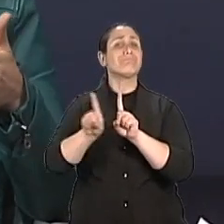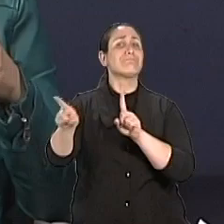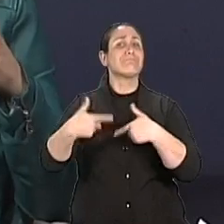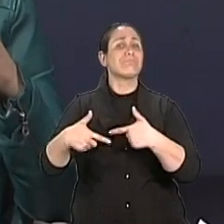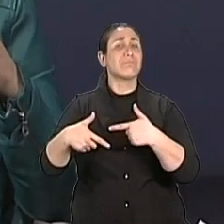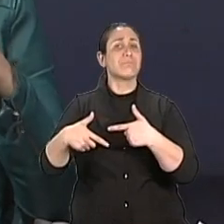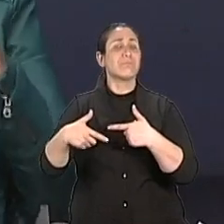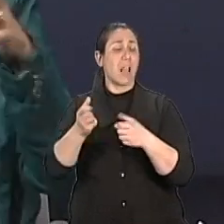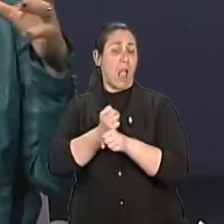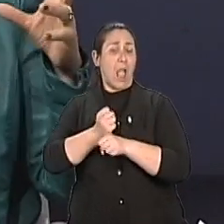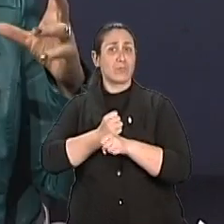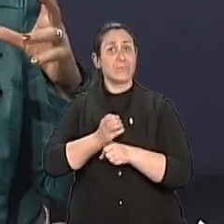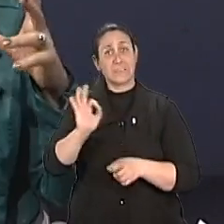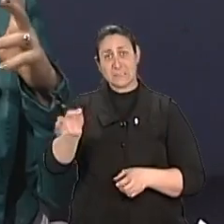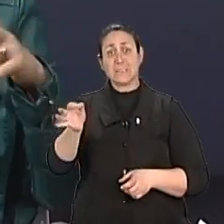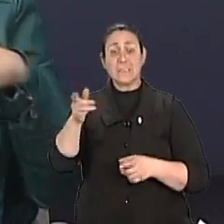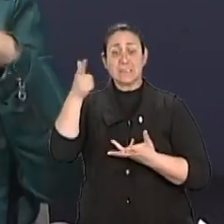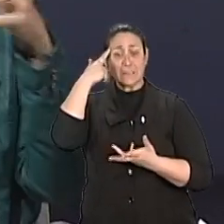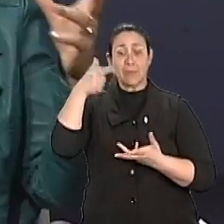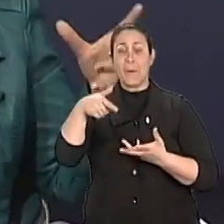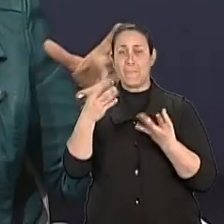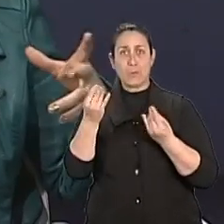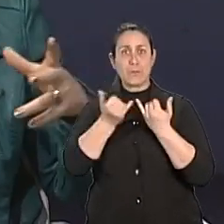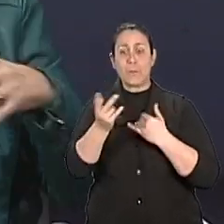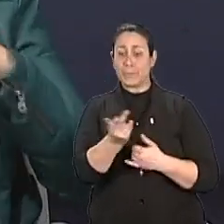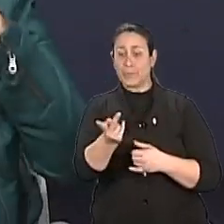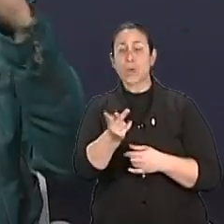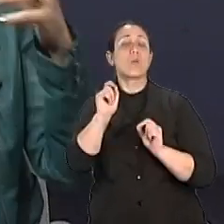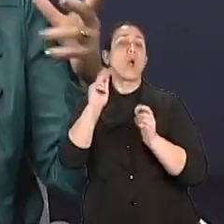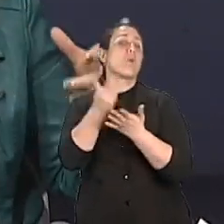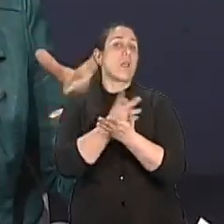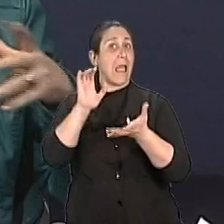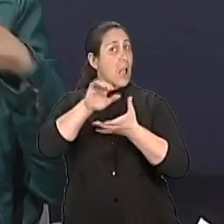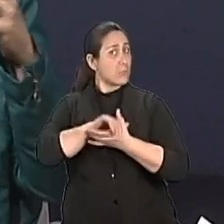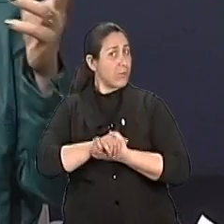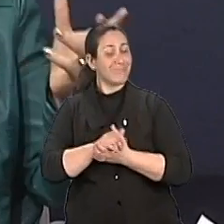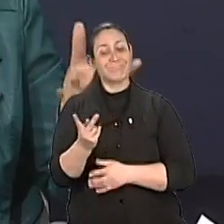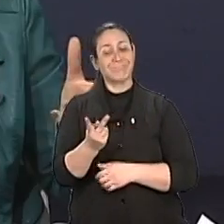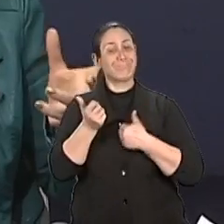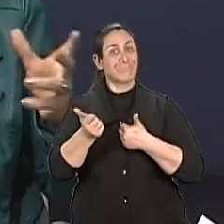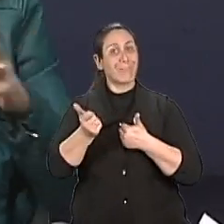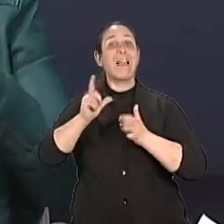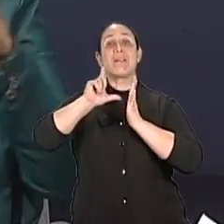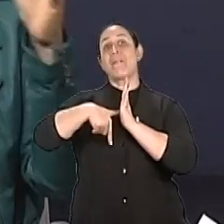então num sistema familiar com filhos, né? Daqui a pouco os filhos casam, saem de casa, eles não se